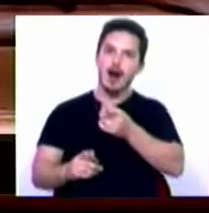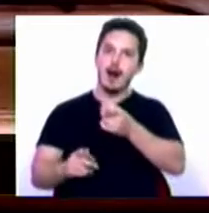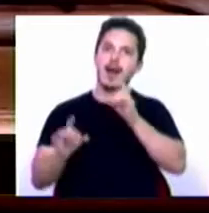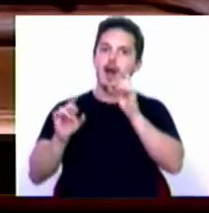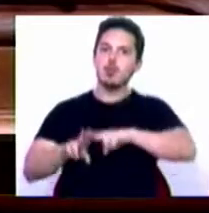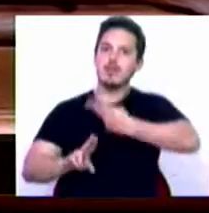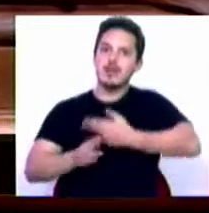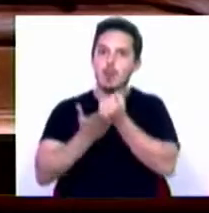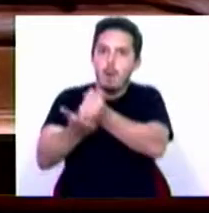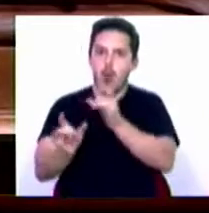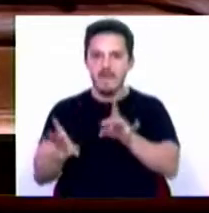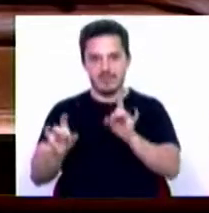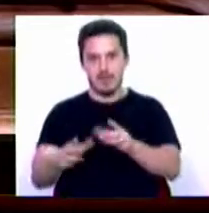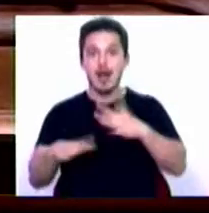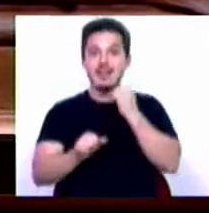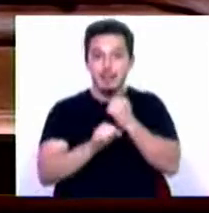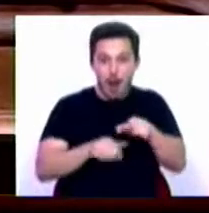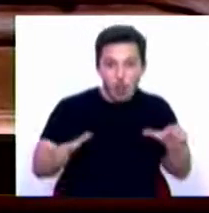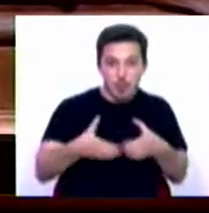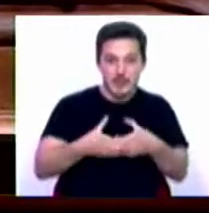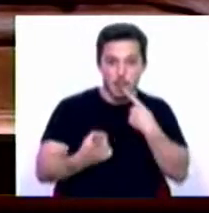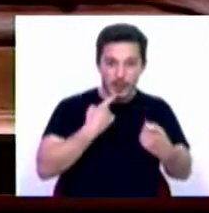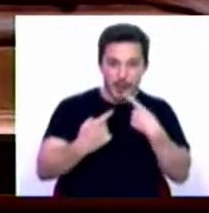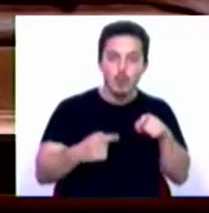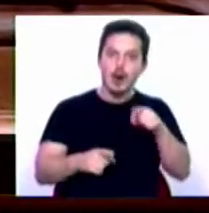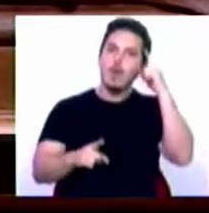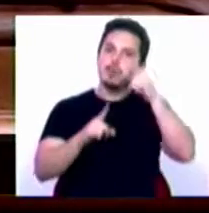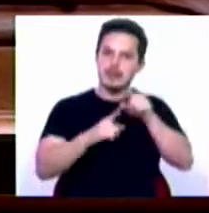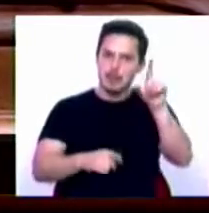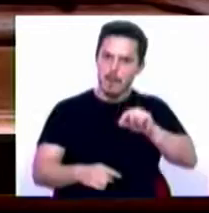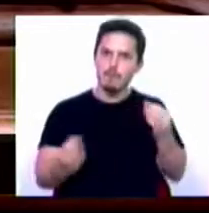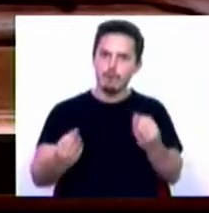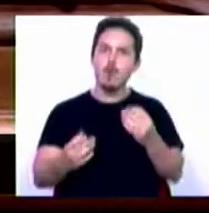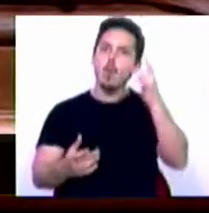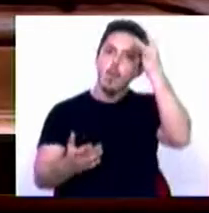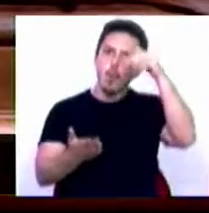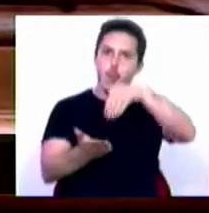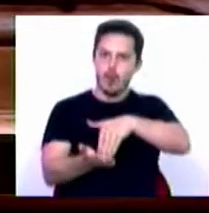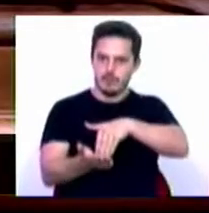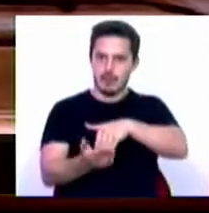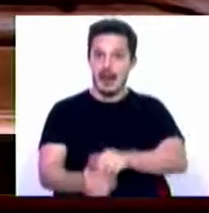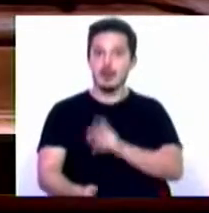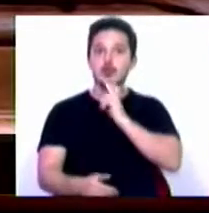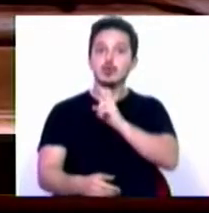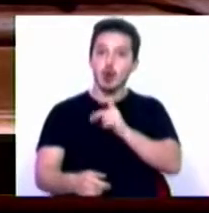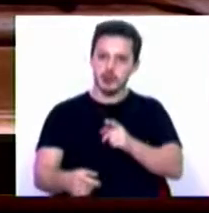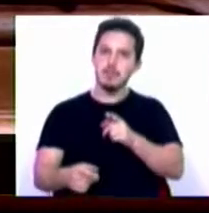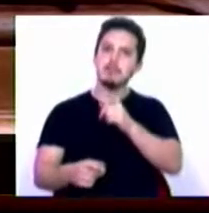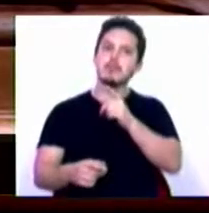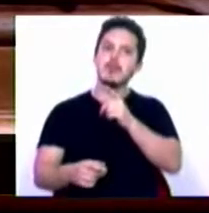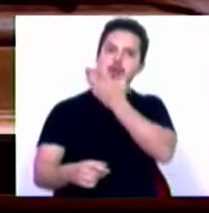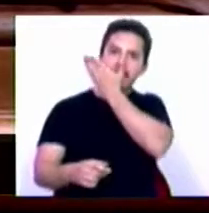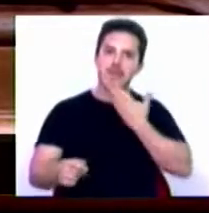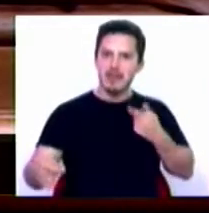de apoios. Mas o trabalho desta Comissão de Inquérito serviu ainda para concluir que a resposta foi eficiente